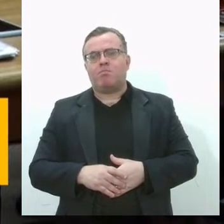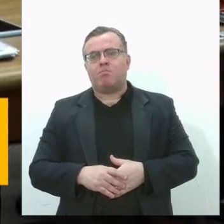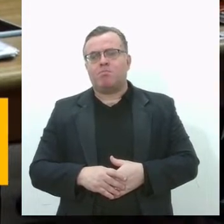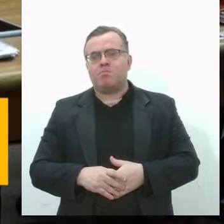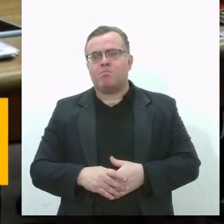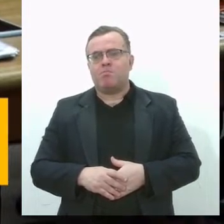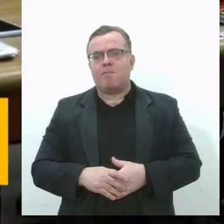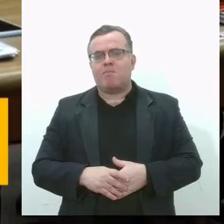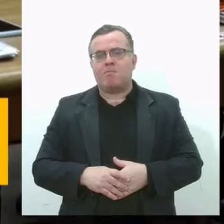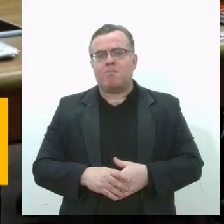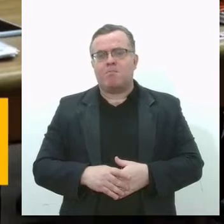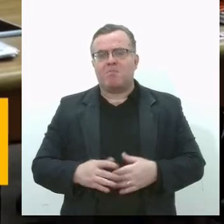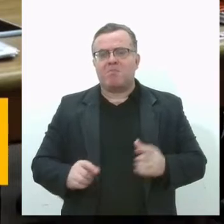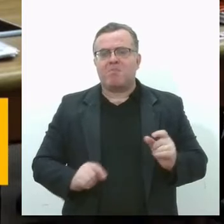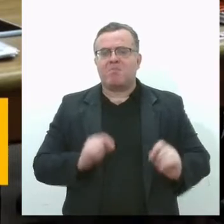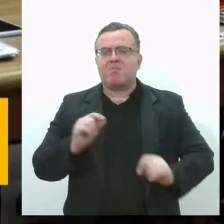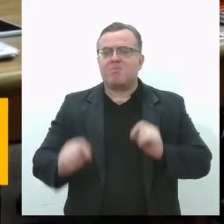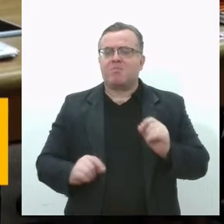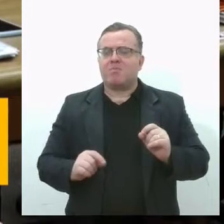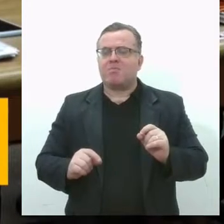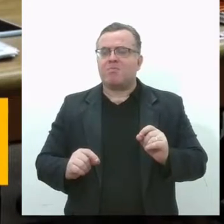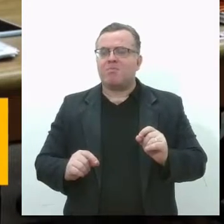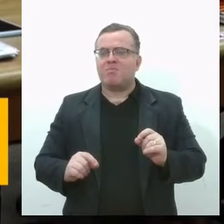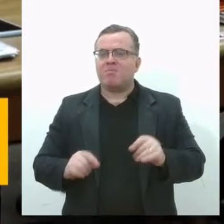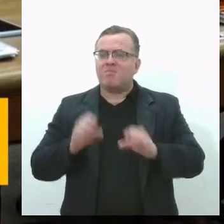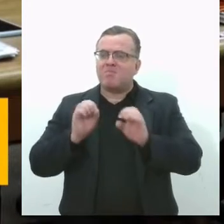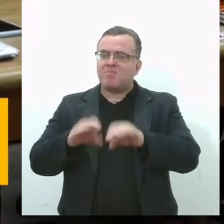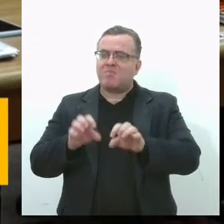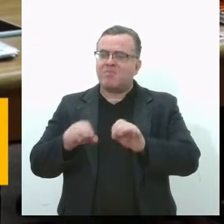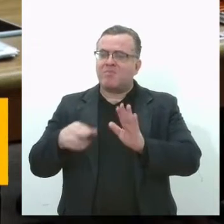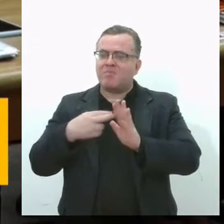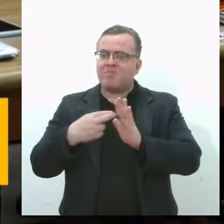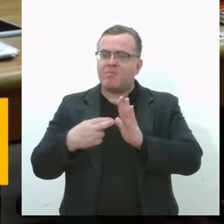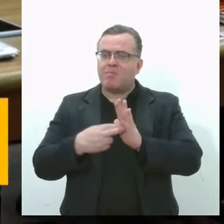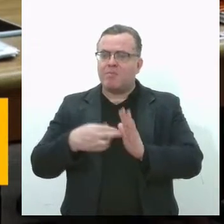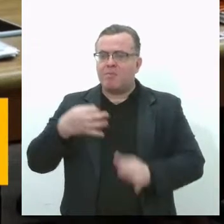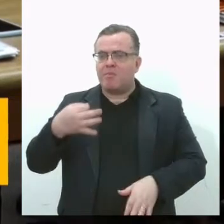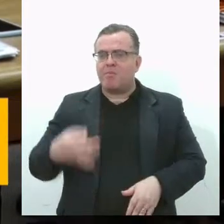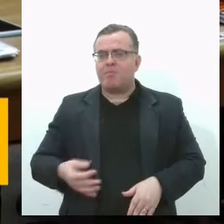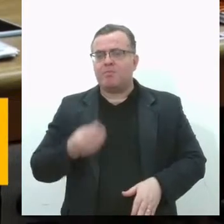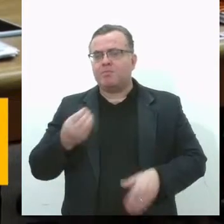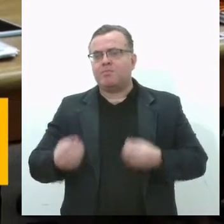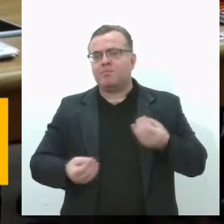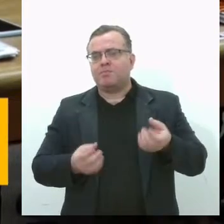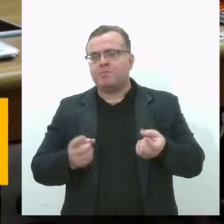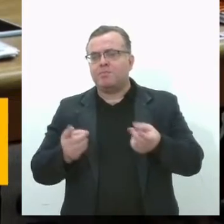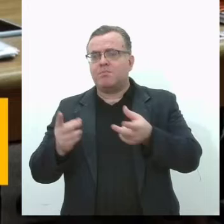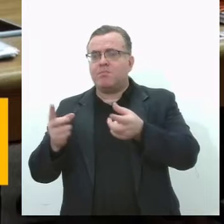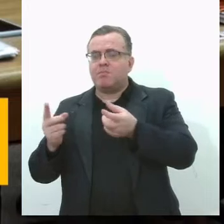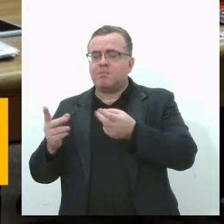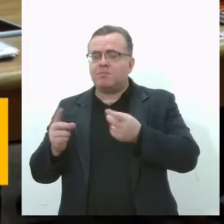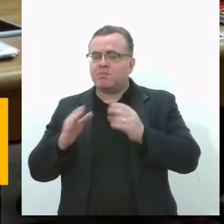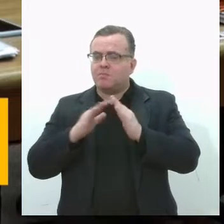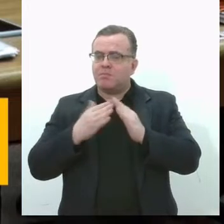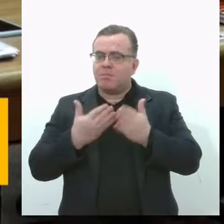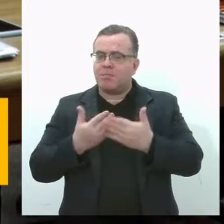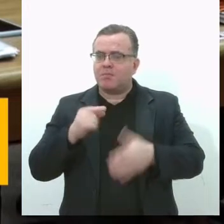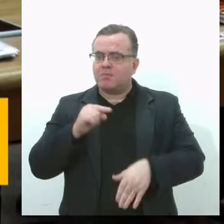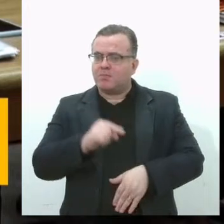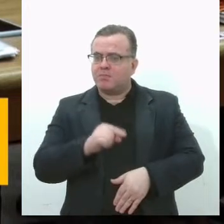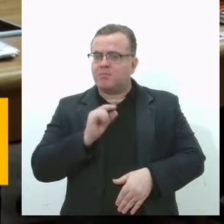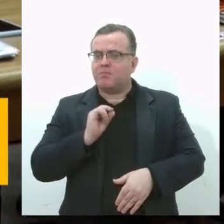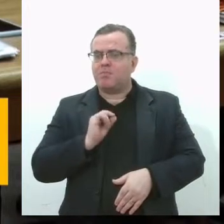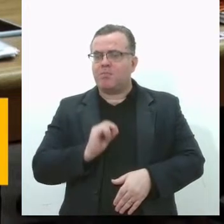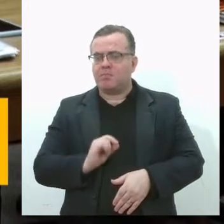disciplina do que deveria ser comercializado ou colocado à disposição das